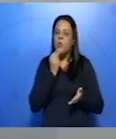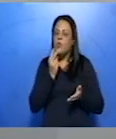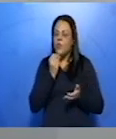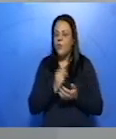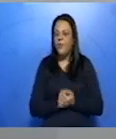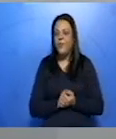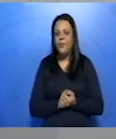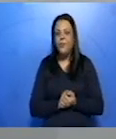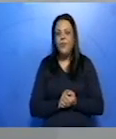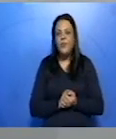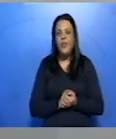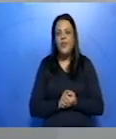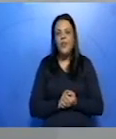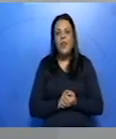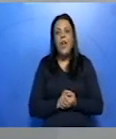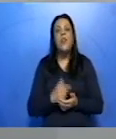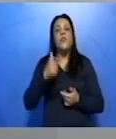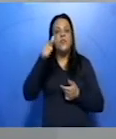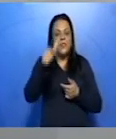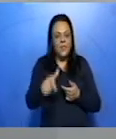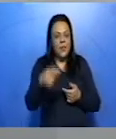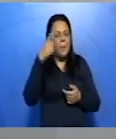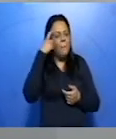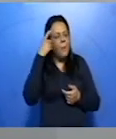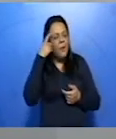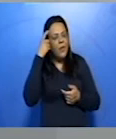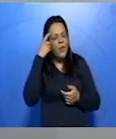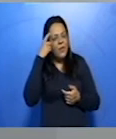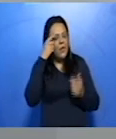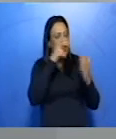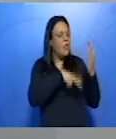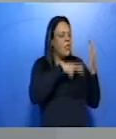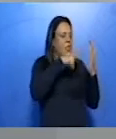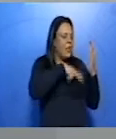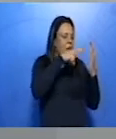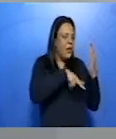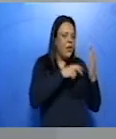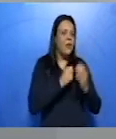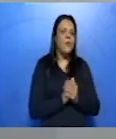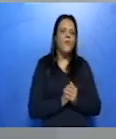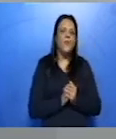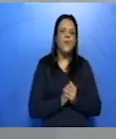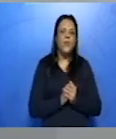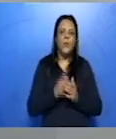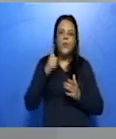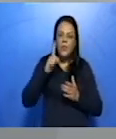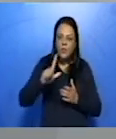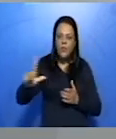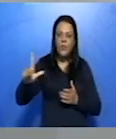aí do outro lado pensar, fazer mais uma leitura nas quatro partes desse conto.